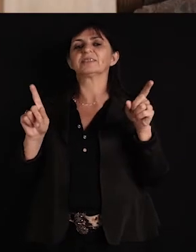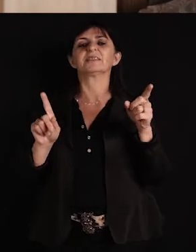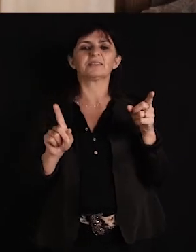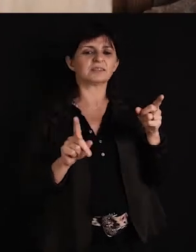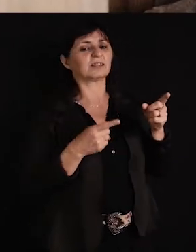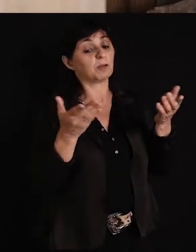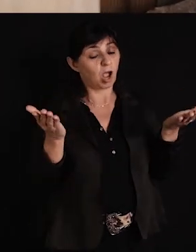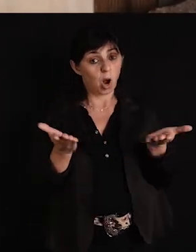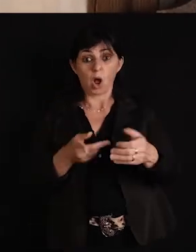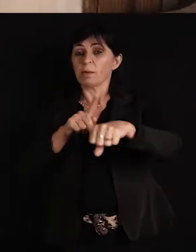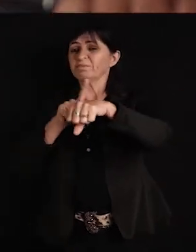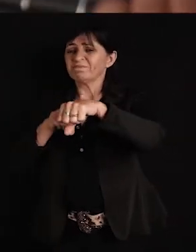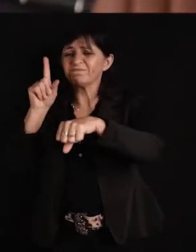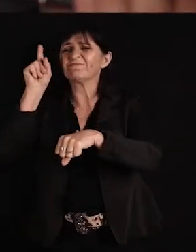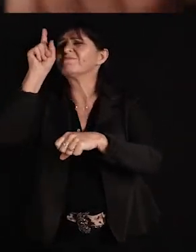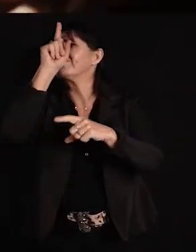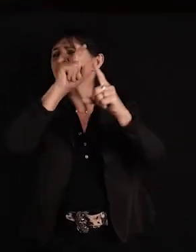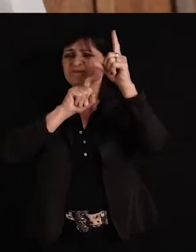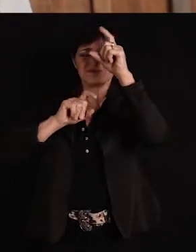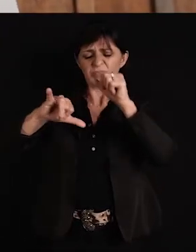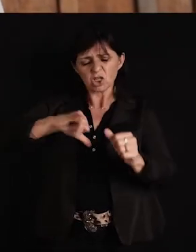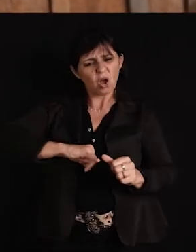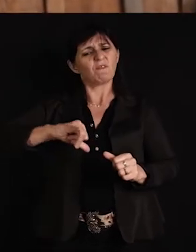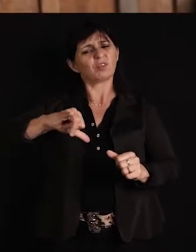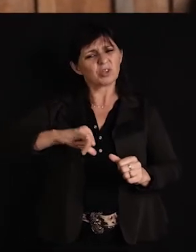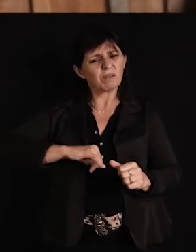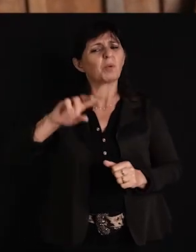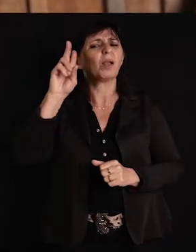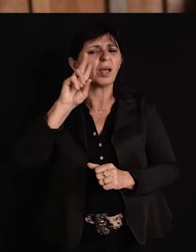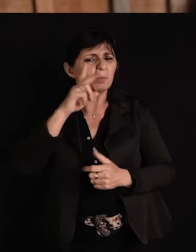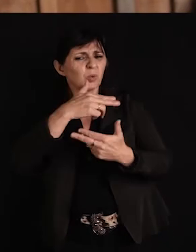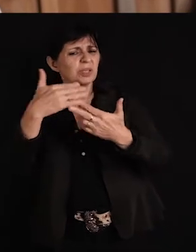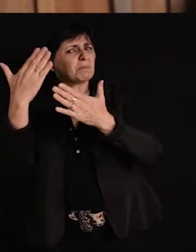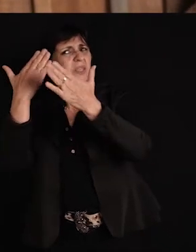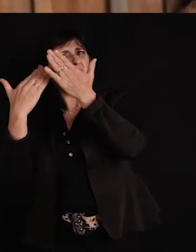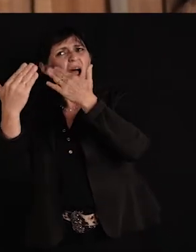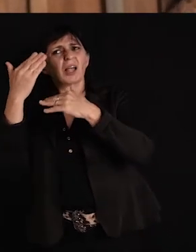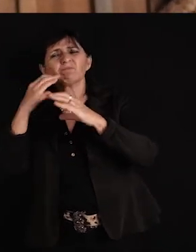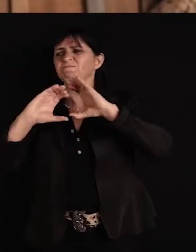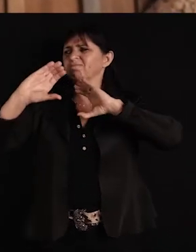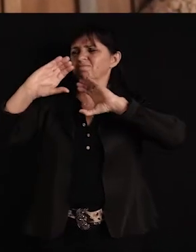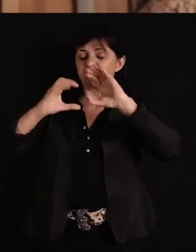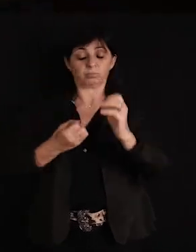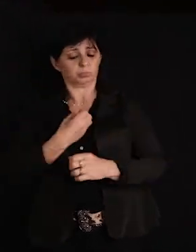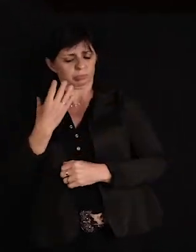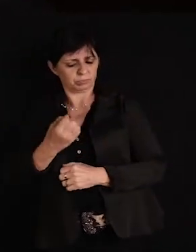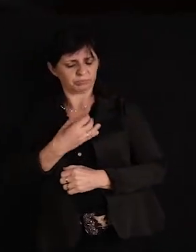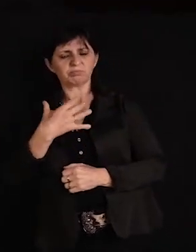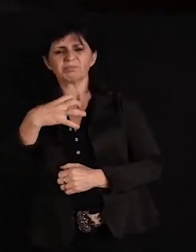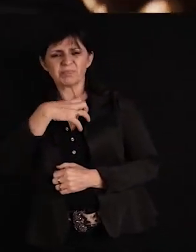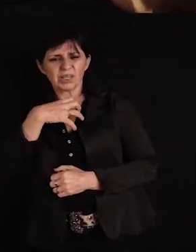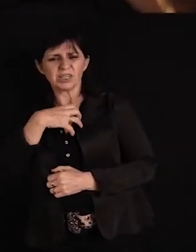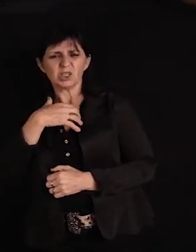Mas nessas horas doloridas de recuerdos Eu me emborracho de cantigas e poesias E nessas noites quando me sinto